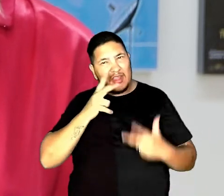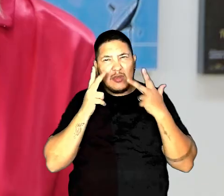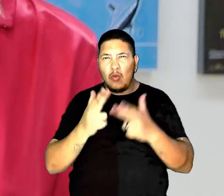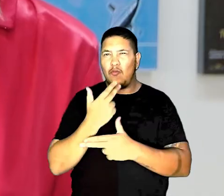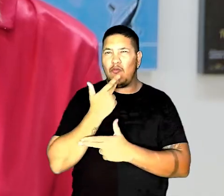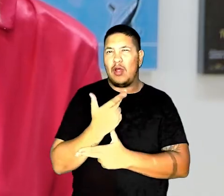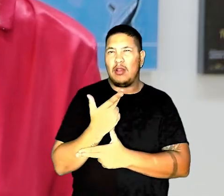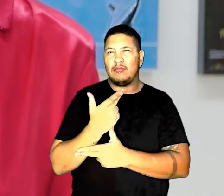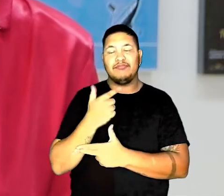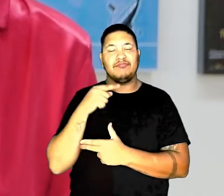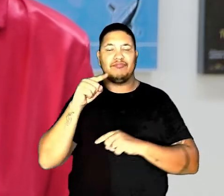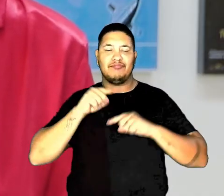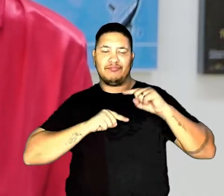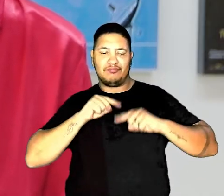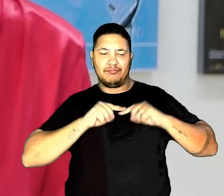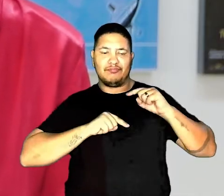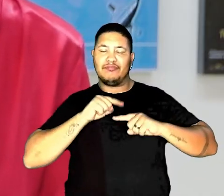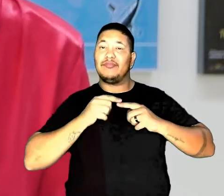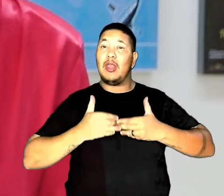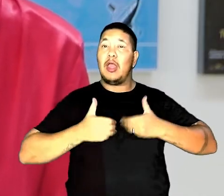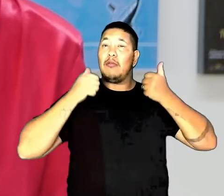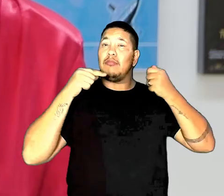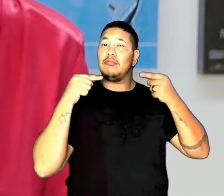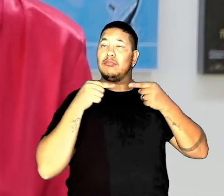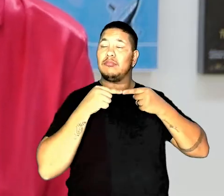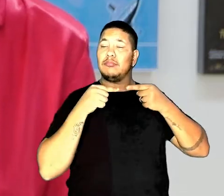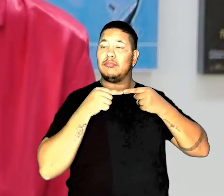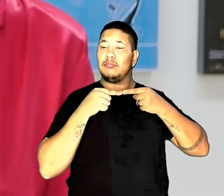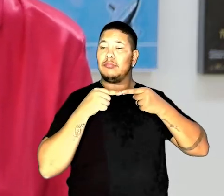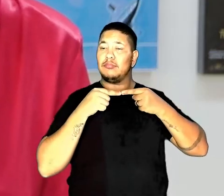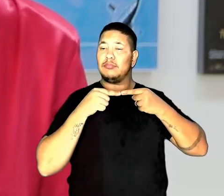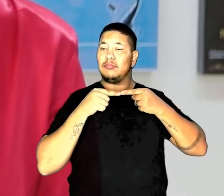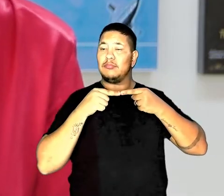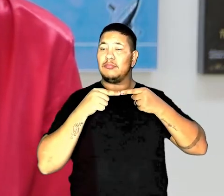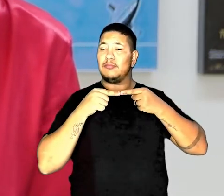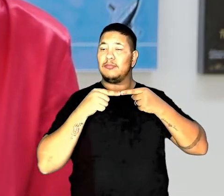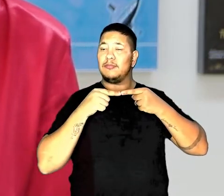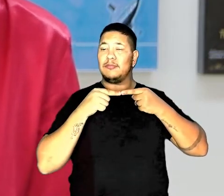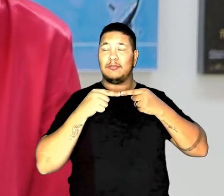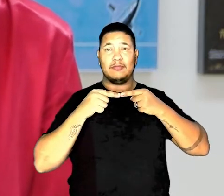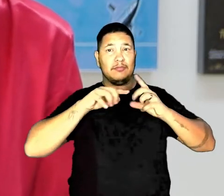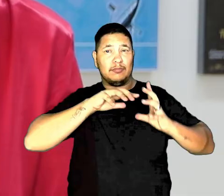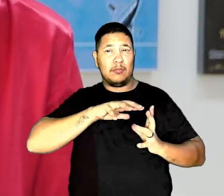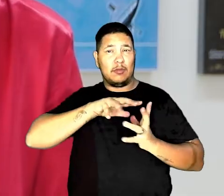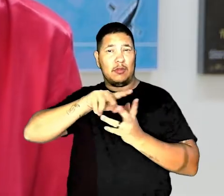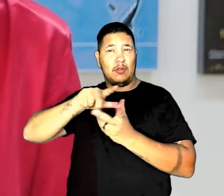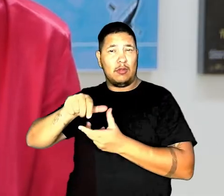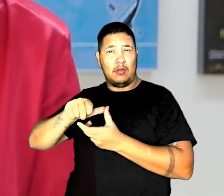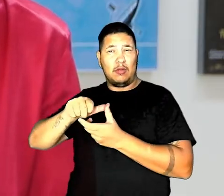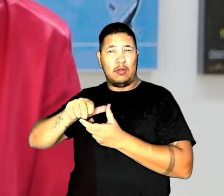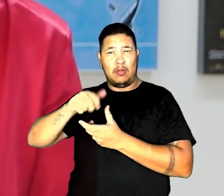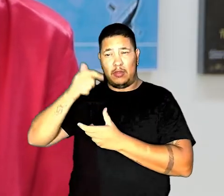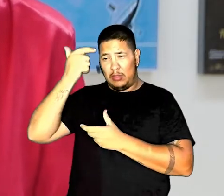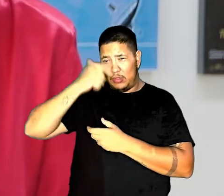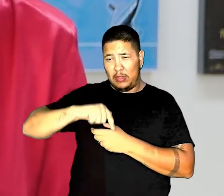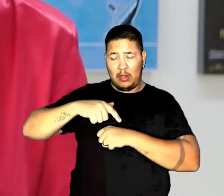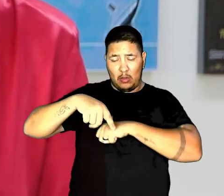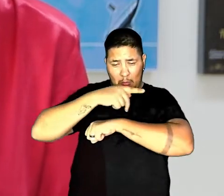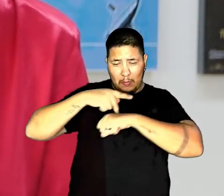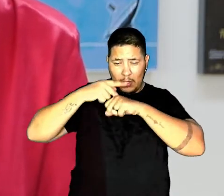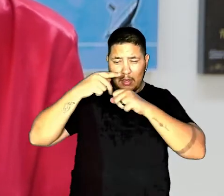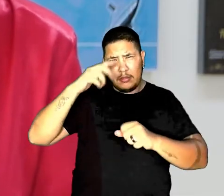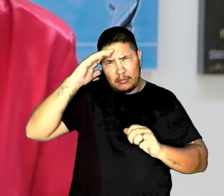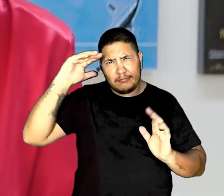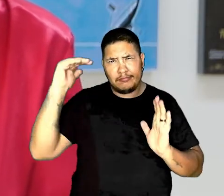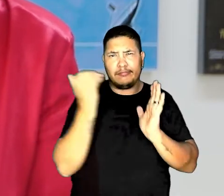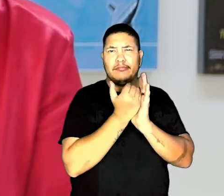conseguirlo, porque, como digo, é o mecanismo mais apropriado para que todo o mundo internacional sepa